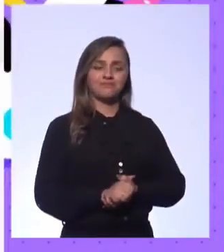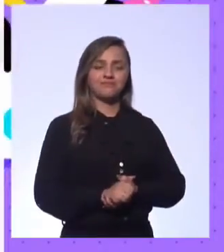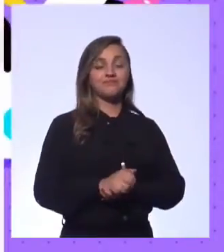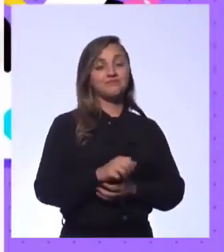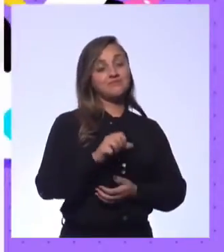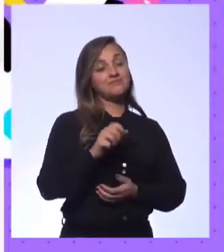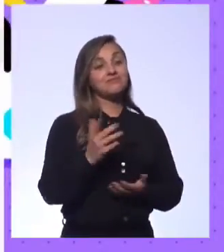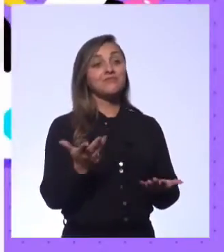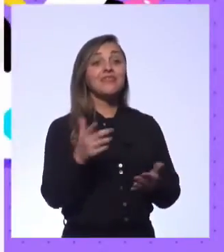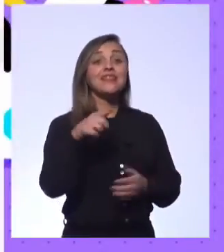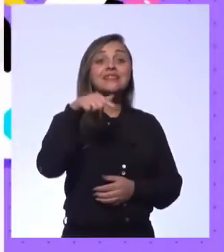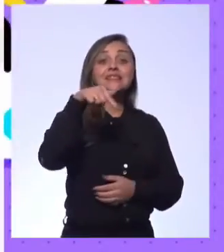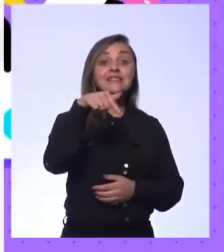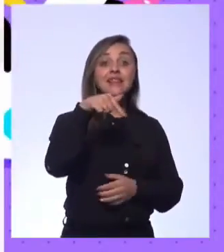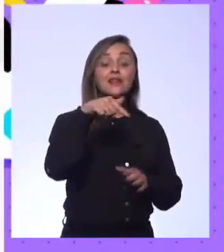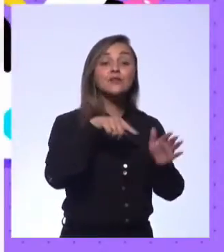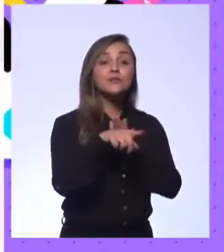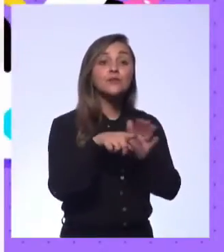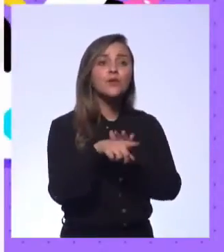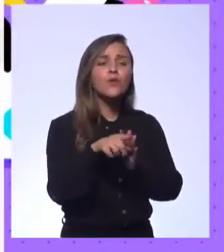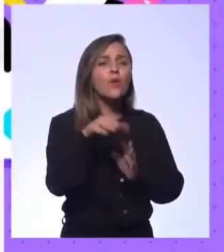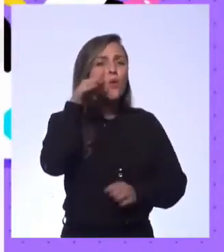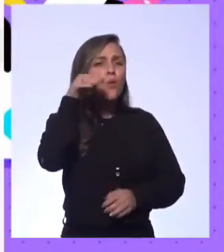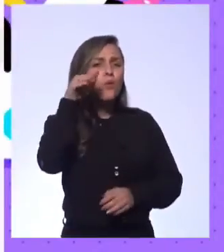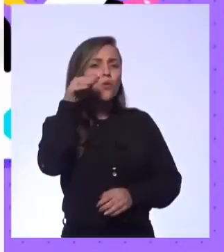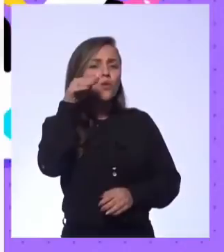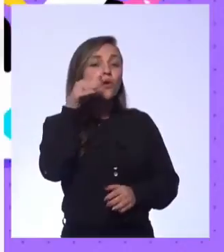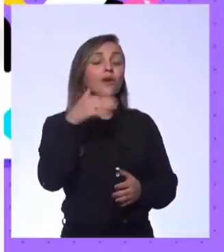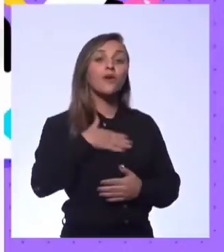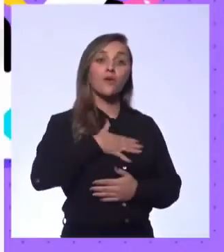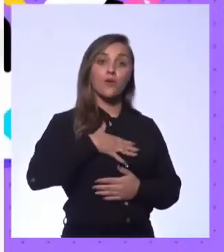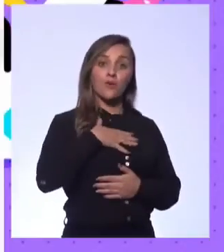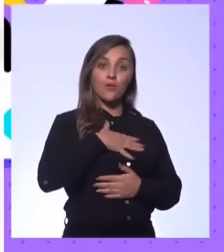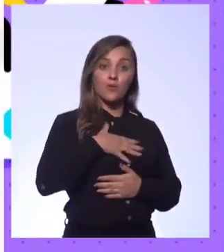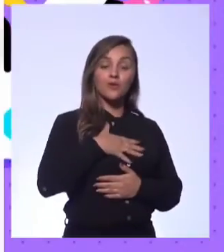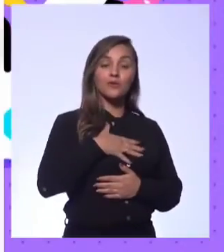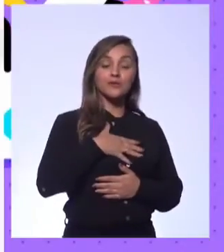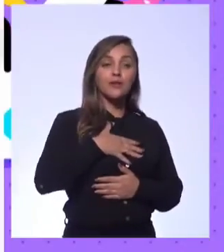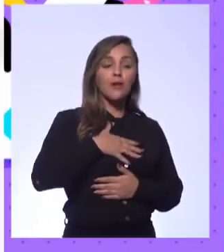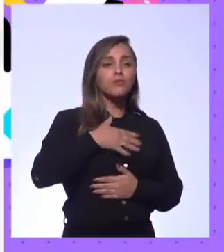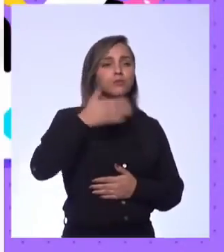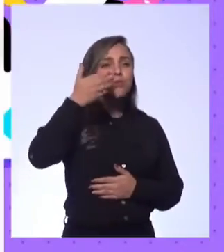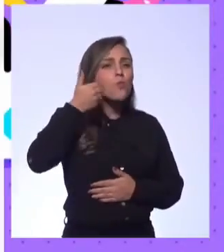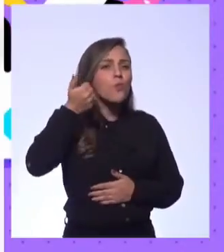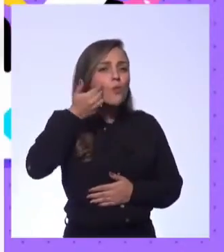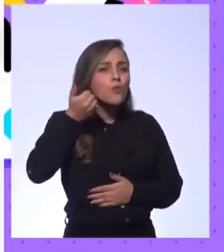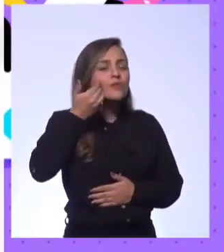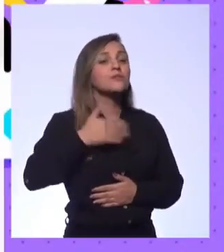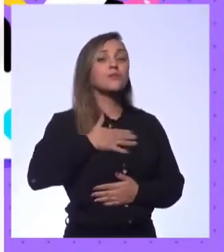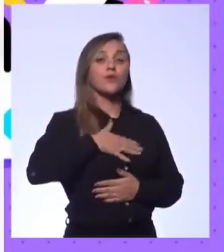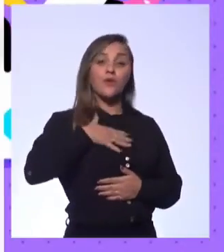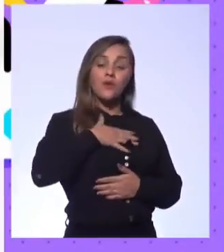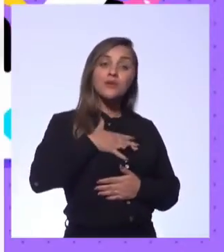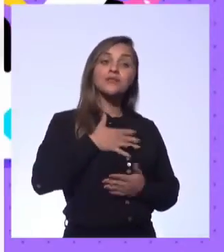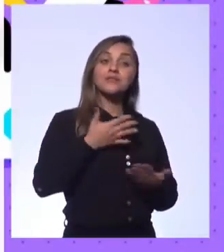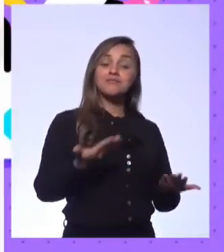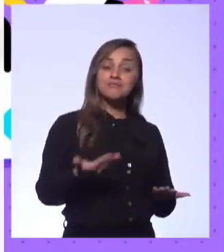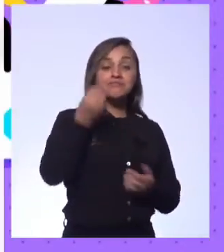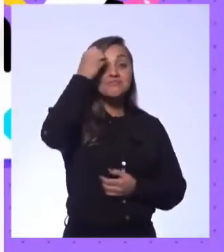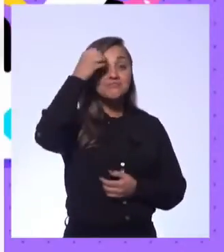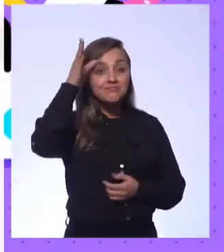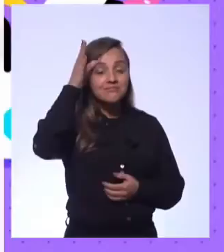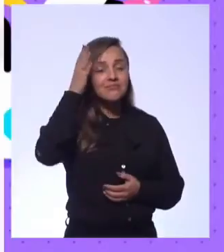comigo. Sete, tem curiosidade e gosta de adquirir novos conhecimentos? Sempre, às vezes ou não.